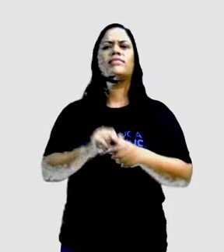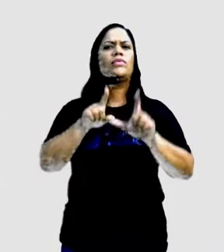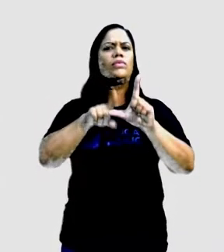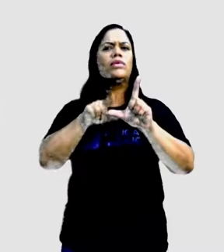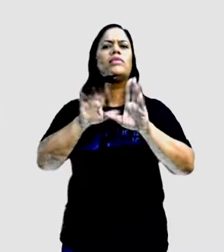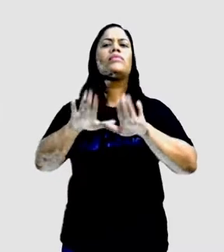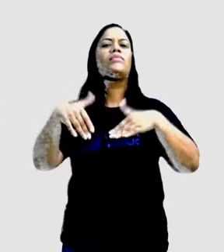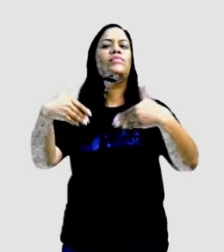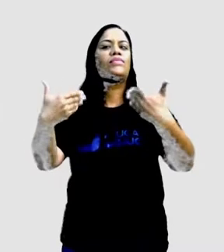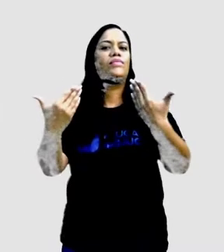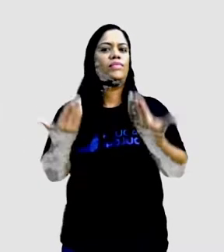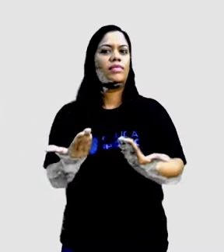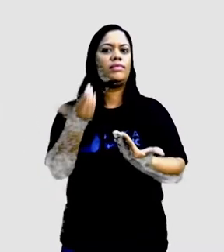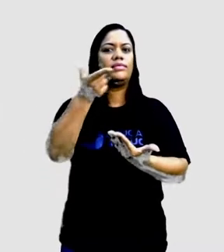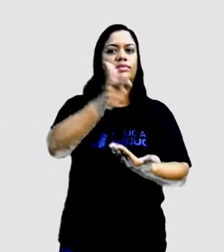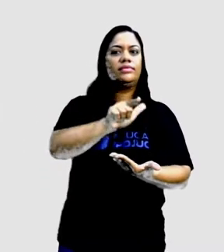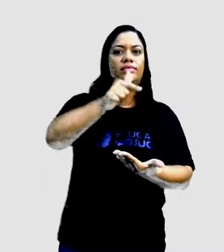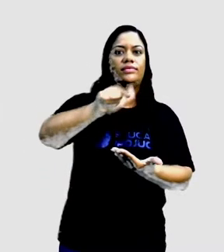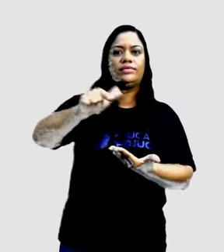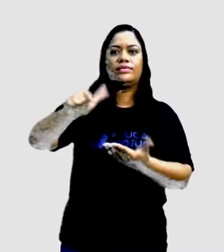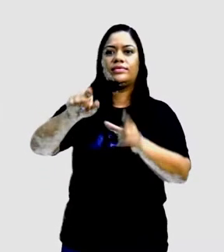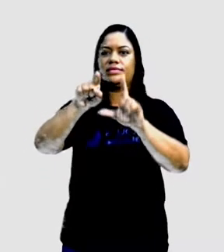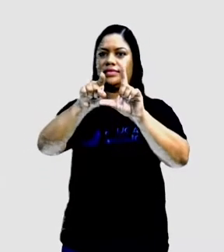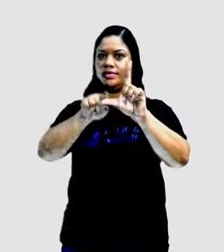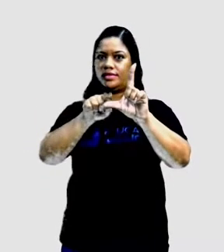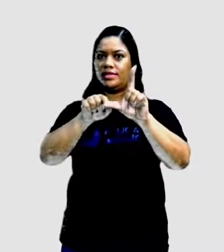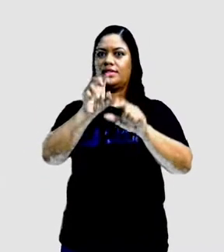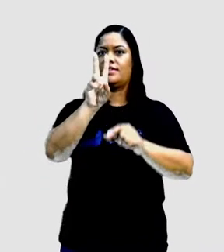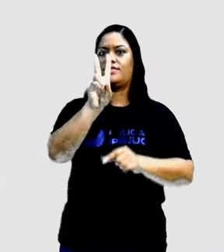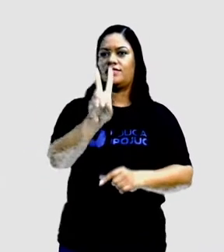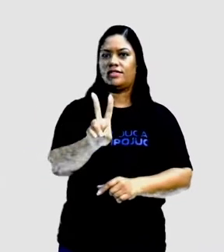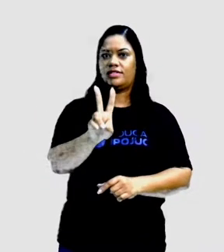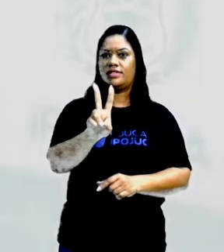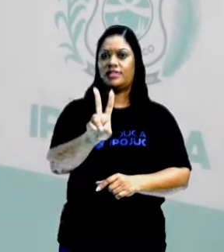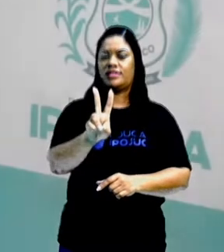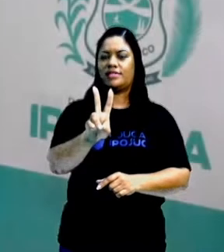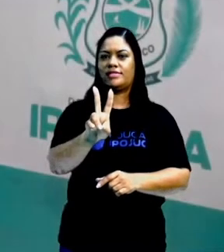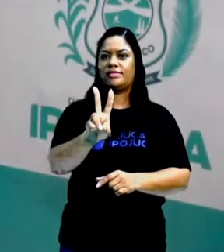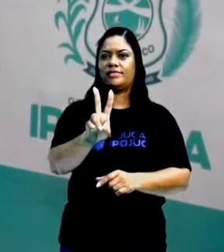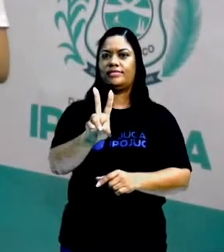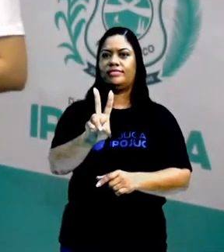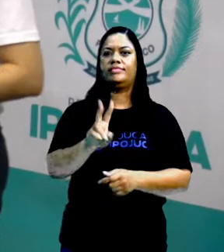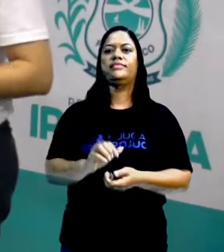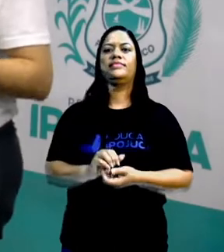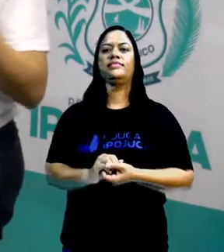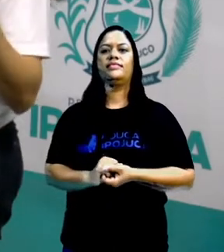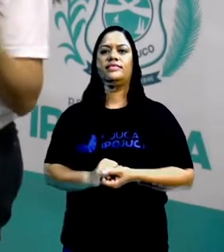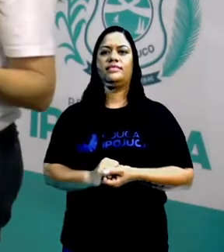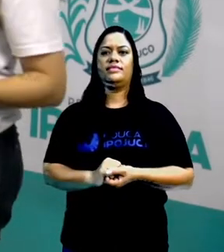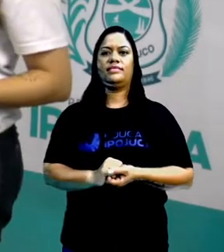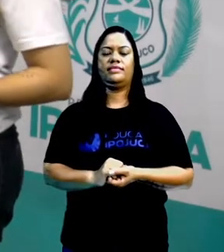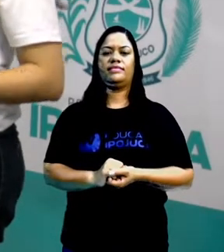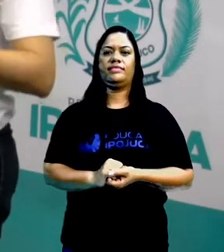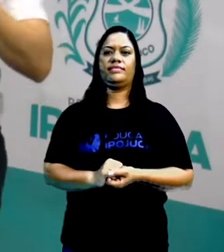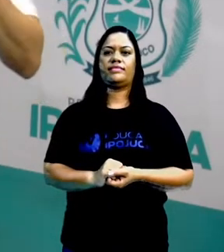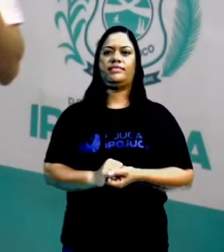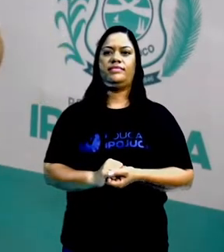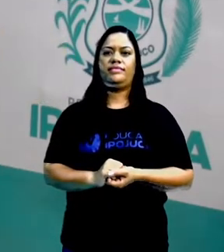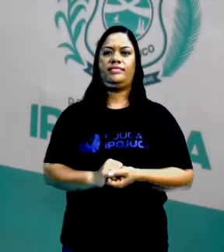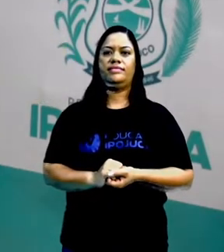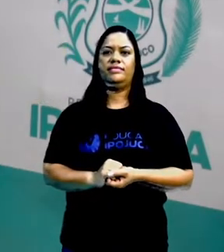Veja que essa repetição da letra V, não é? Essa repetição da letra V